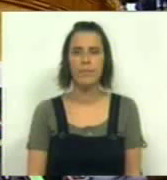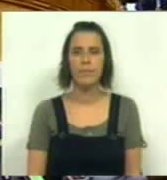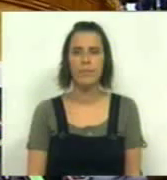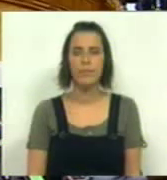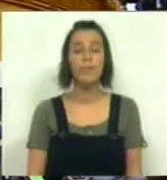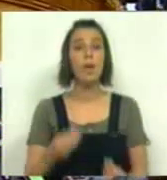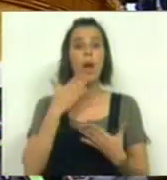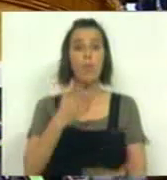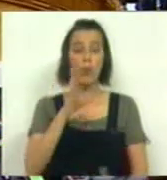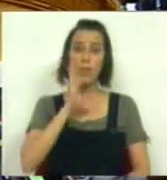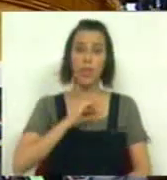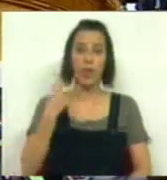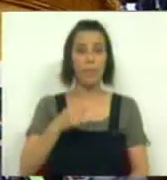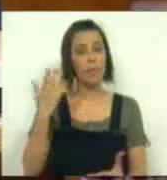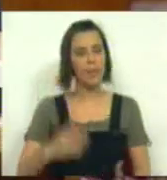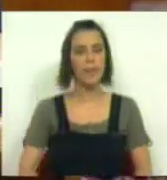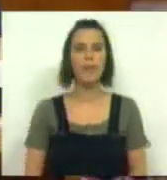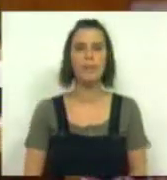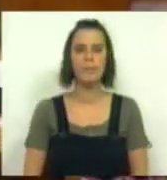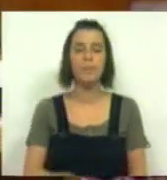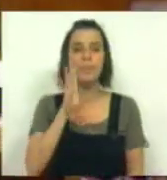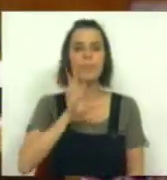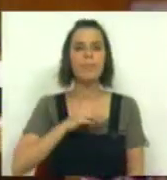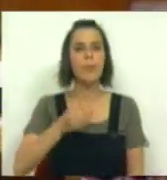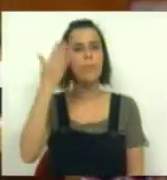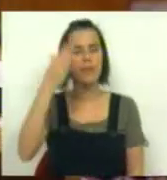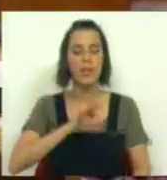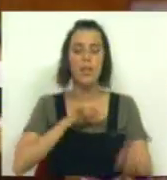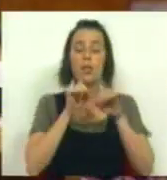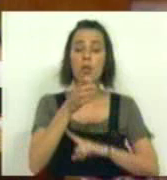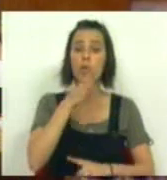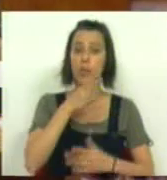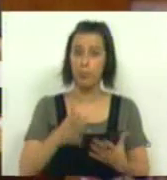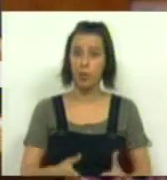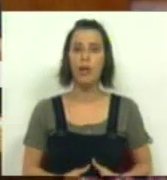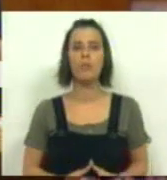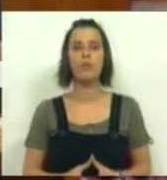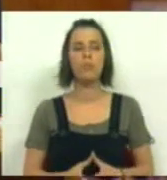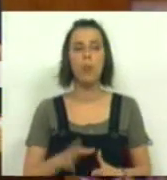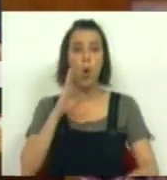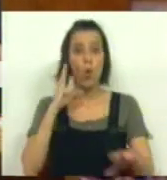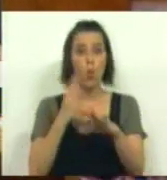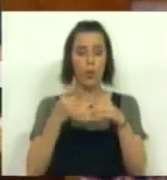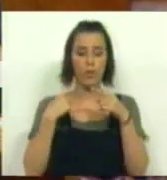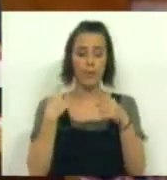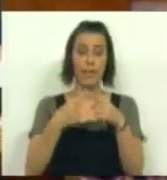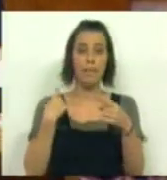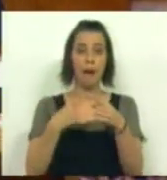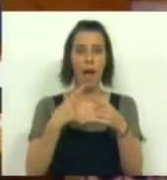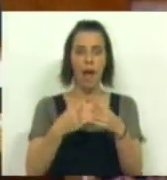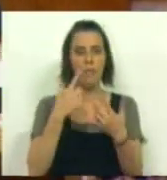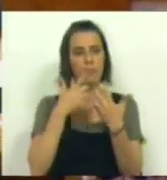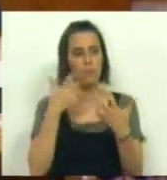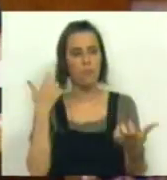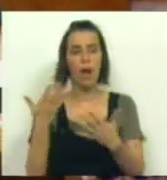Muito obrigada, Sra. Presidente. Sra. Presidente, Sras. e Srs. Deputados, a última semana tem sido